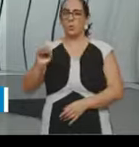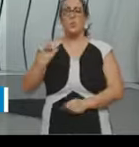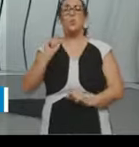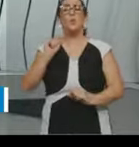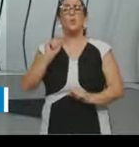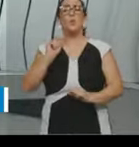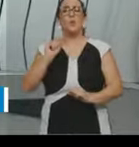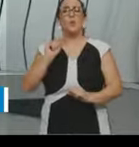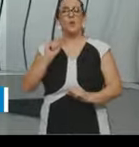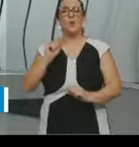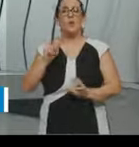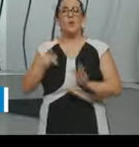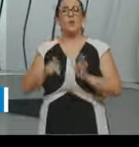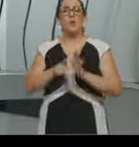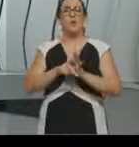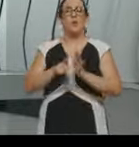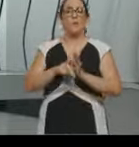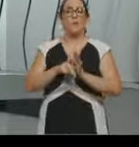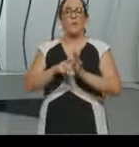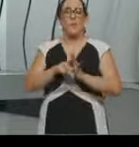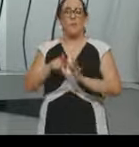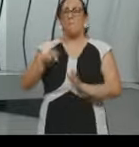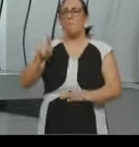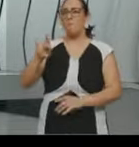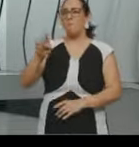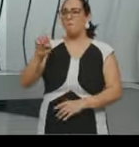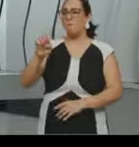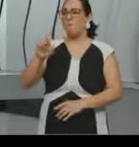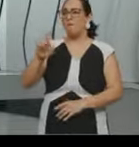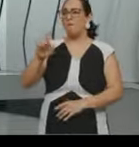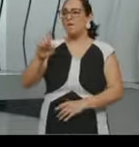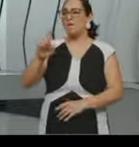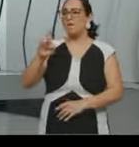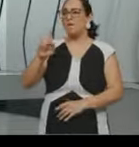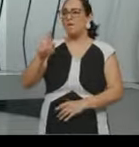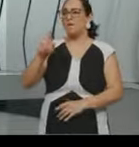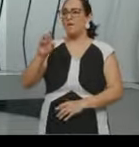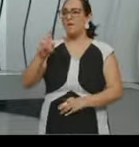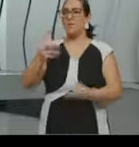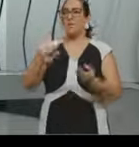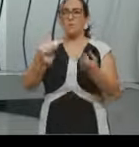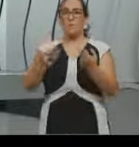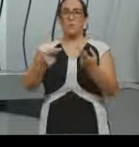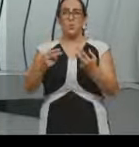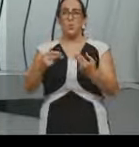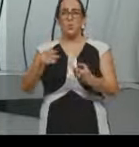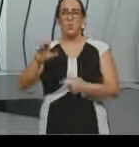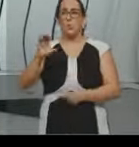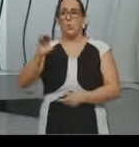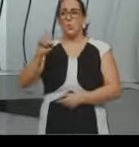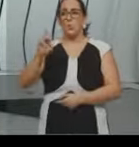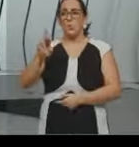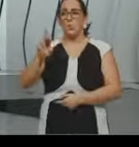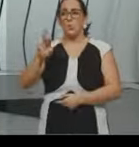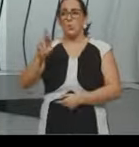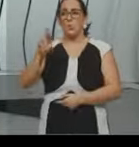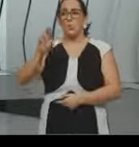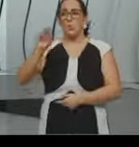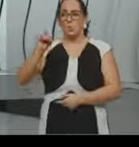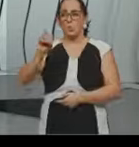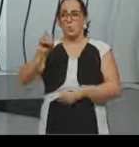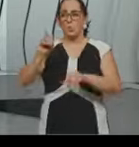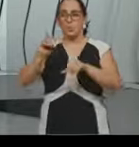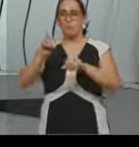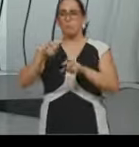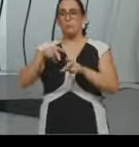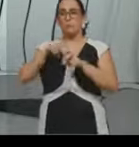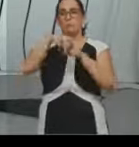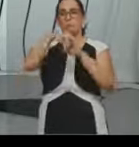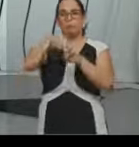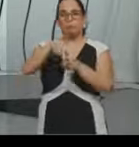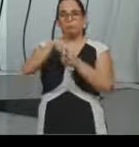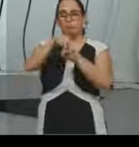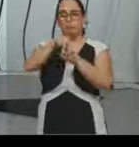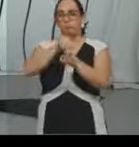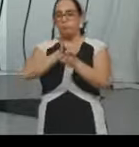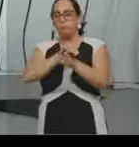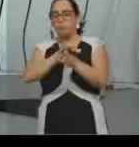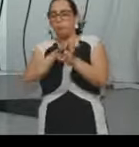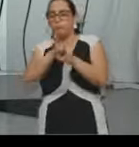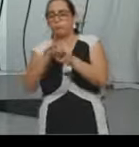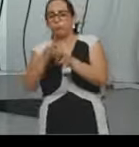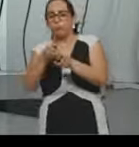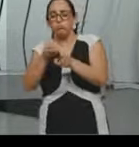couro, algo macio, que é colocado no cavalo, né, no animal, e ele é utilizado para